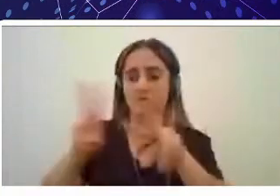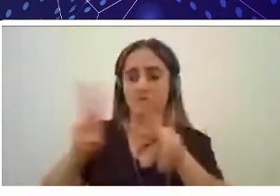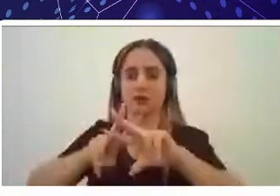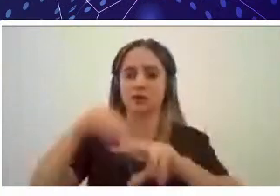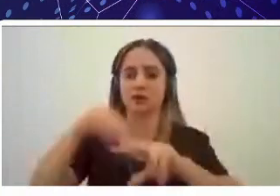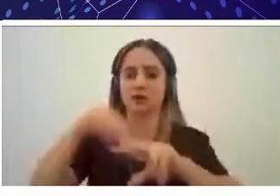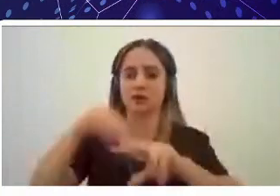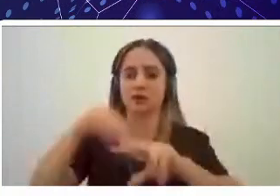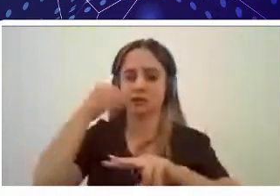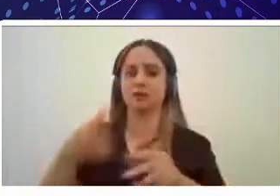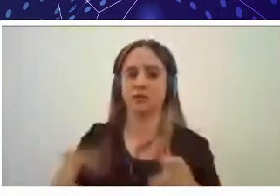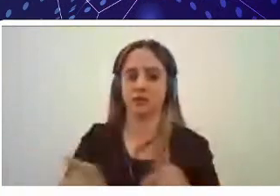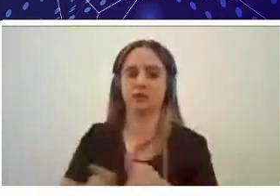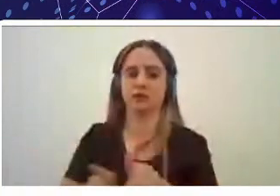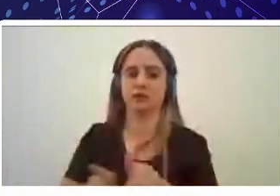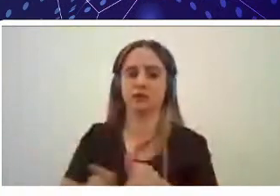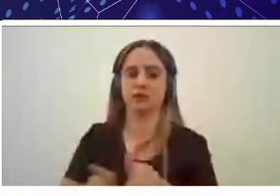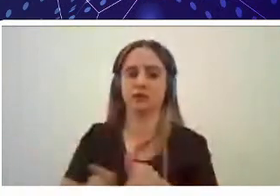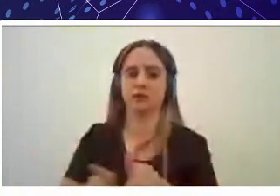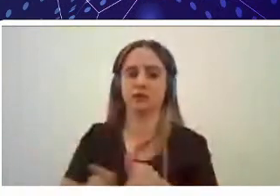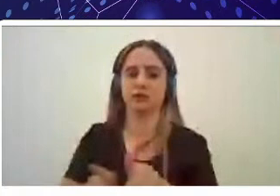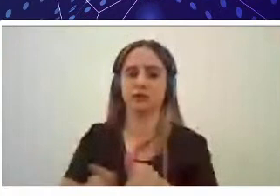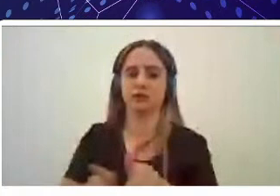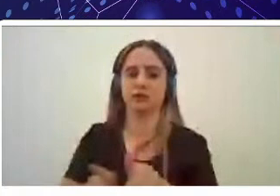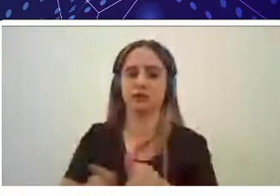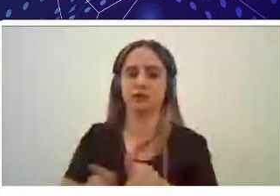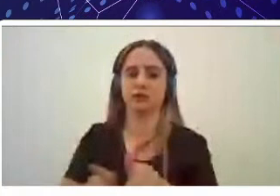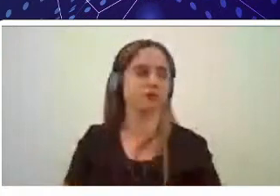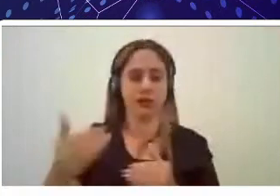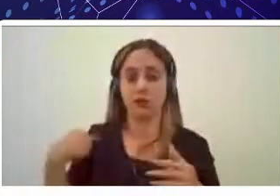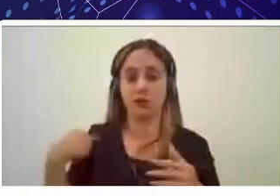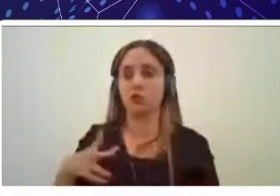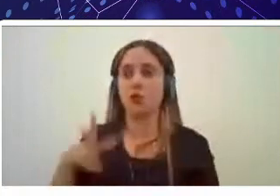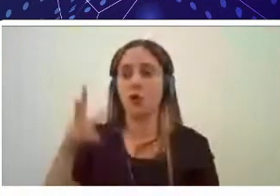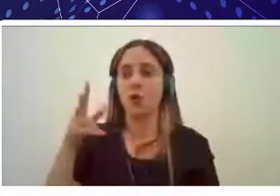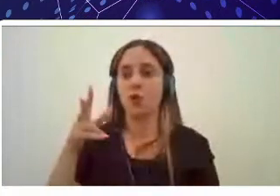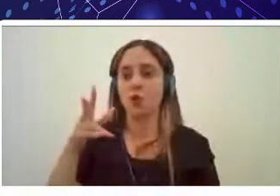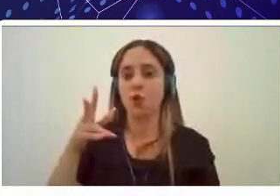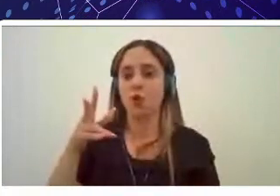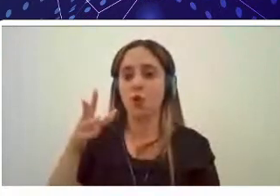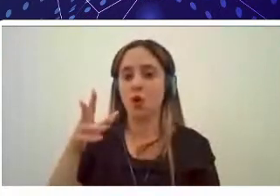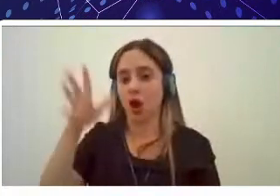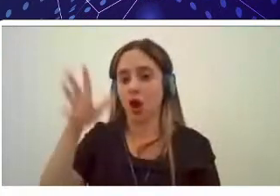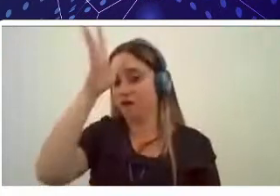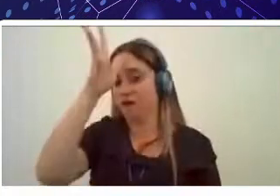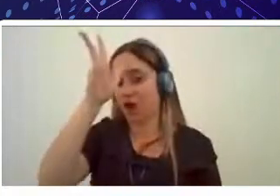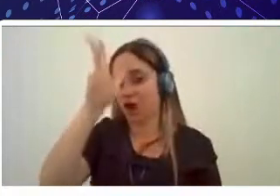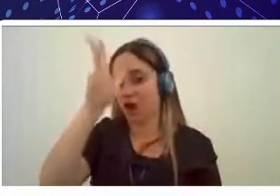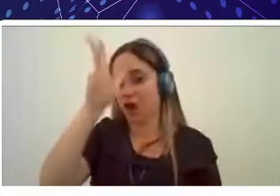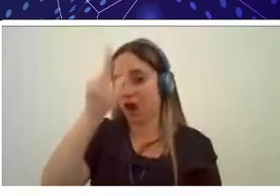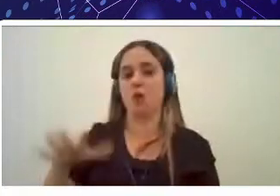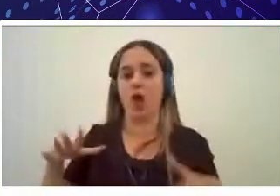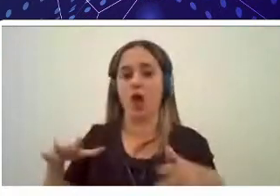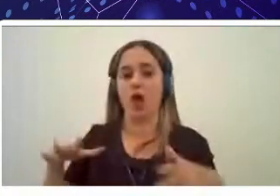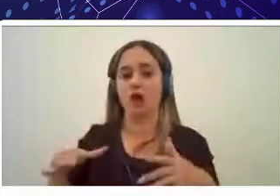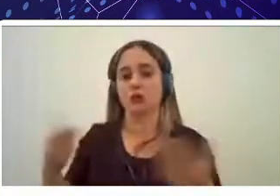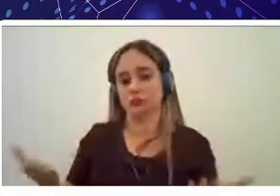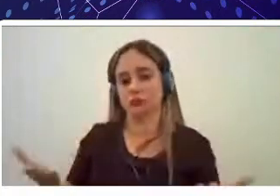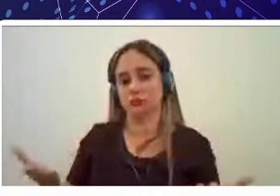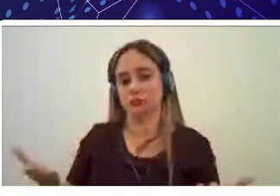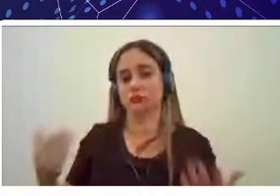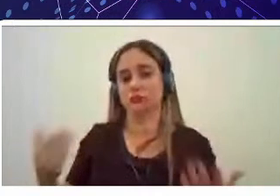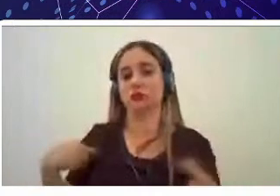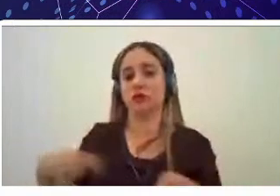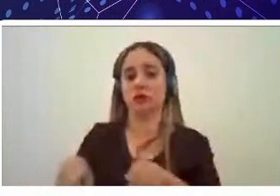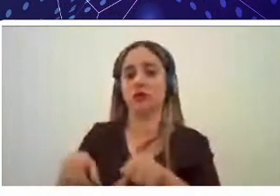né, do setor de avicultura que o professor Alexandre que iniciou conosco e o professor Ed Carlos agora deu sequência nos